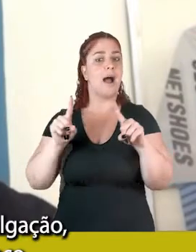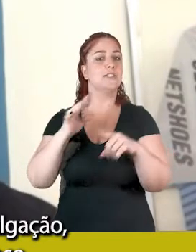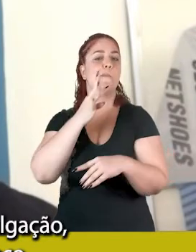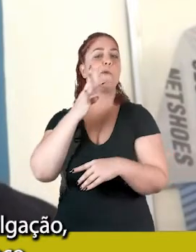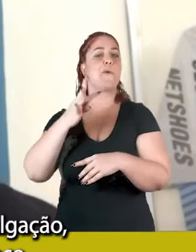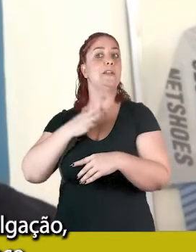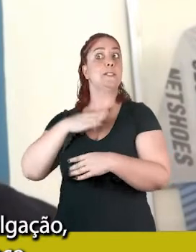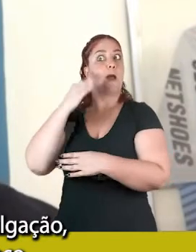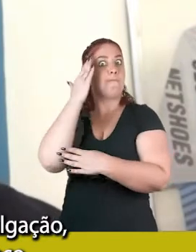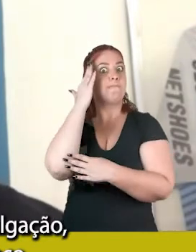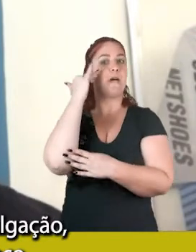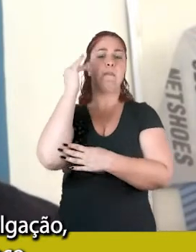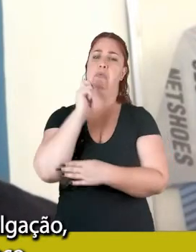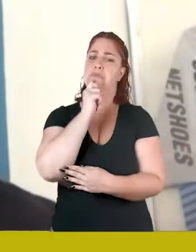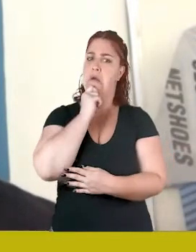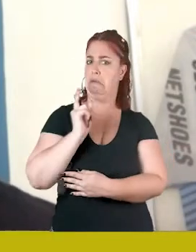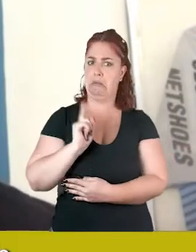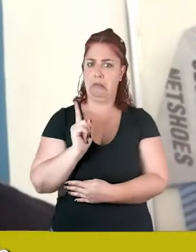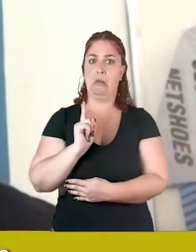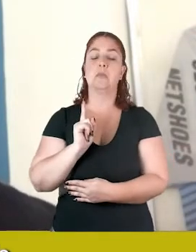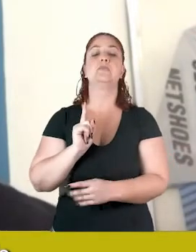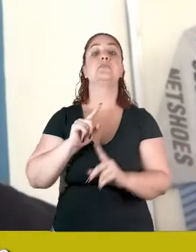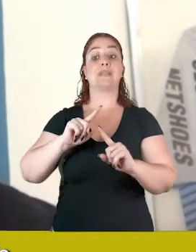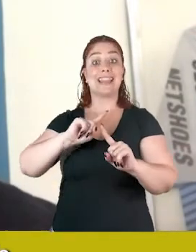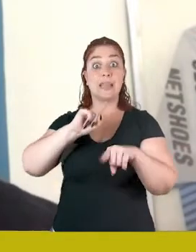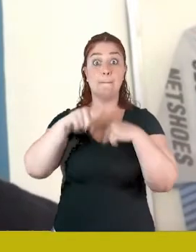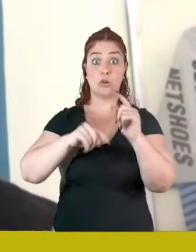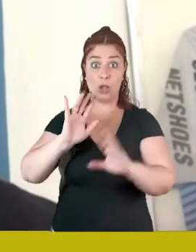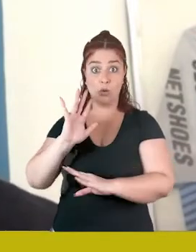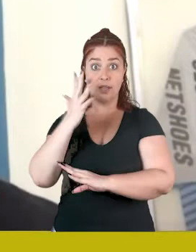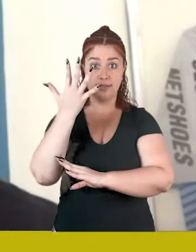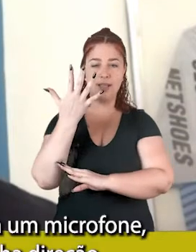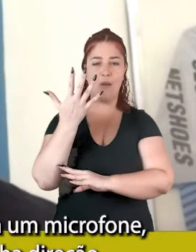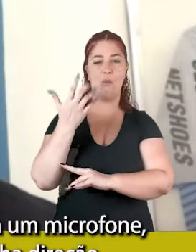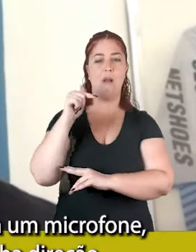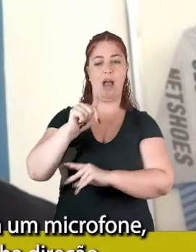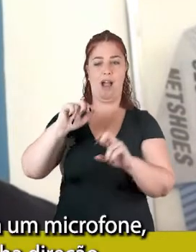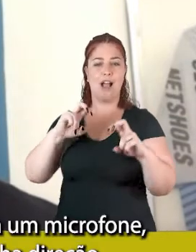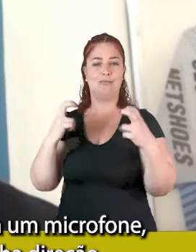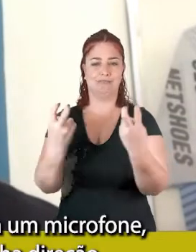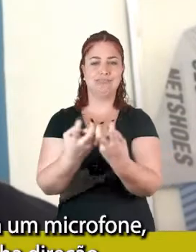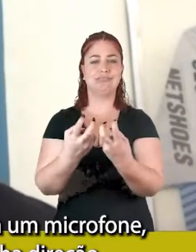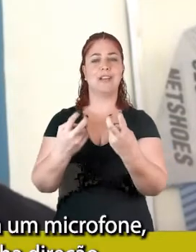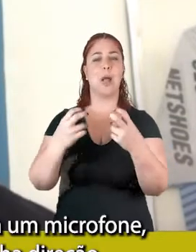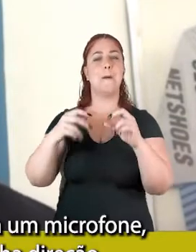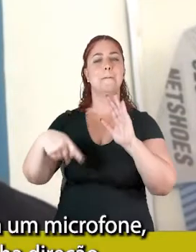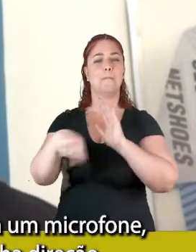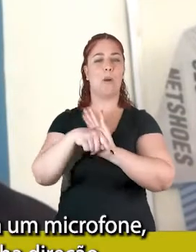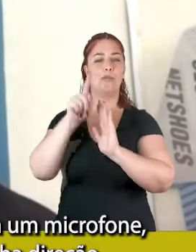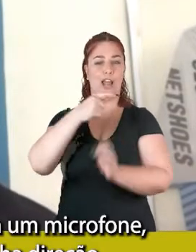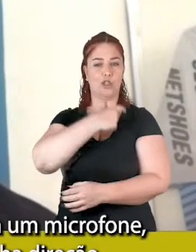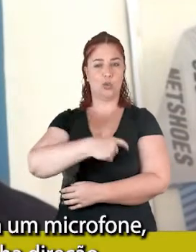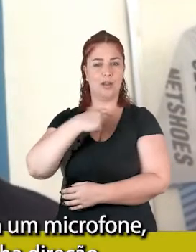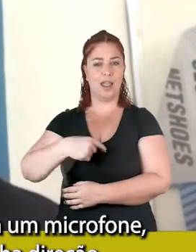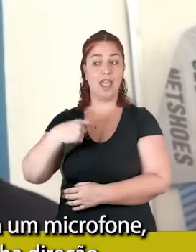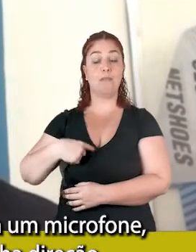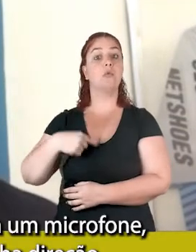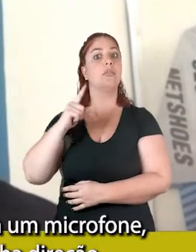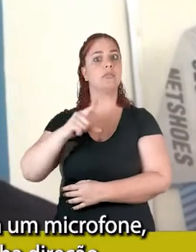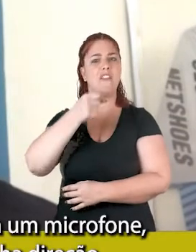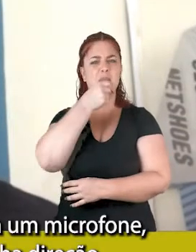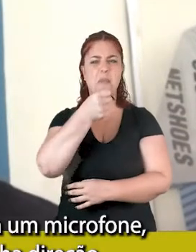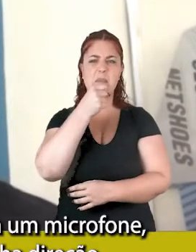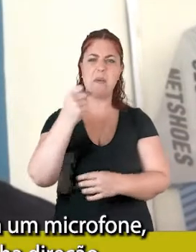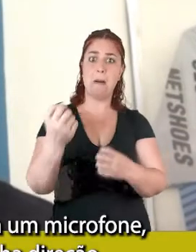muita divulgação, sem muito espaço, e depois daquilo, a mídia, a imprensa veio com o microfone, com as